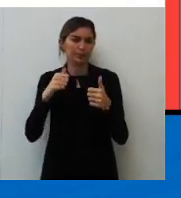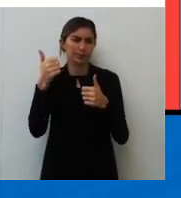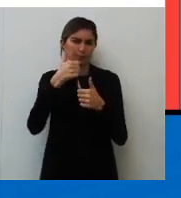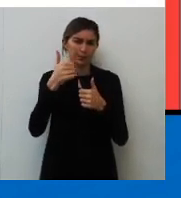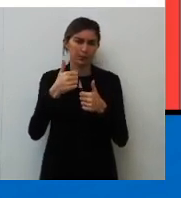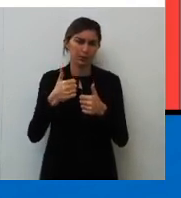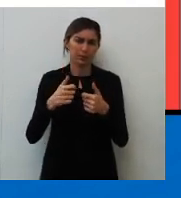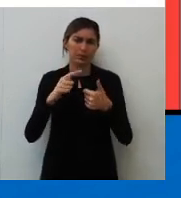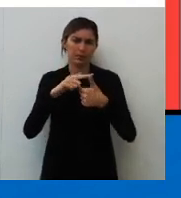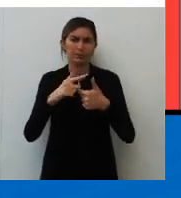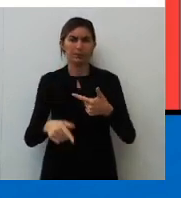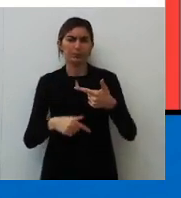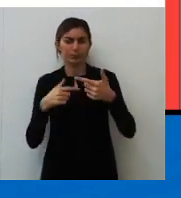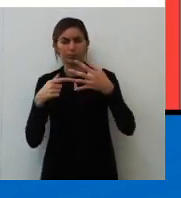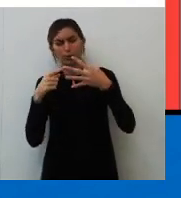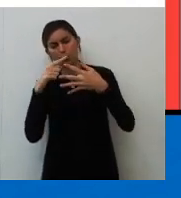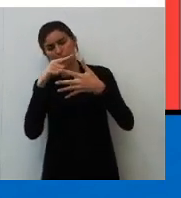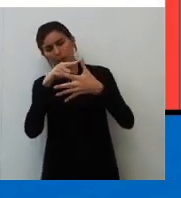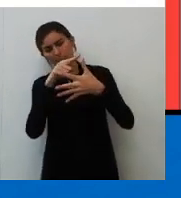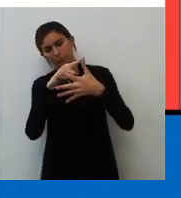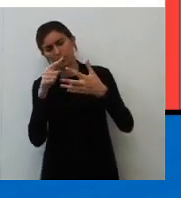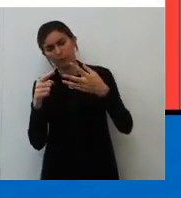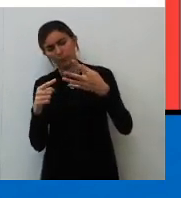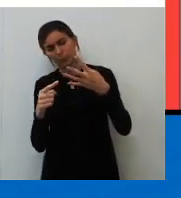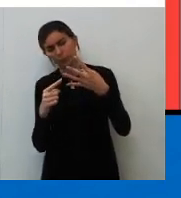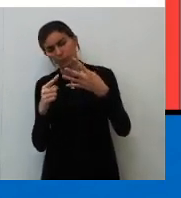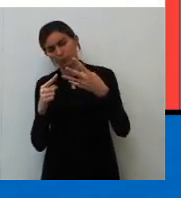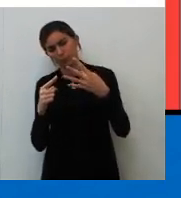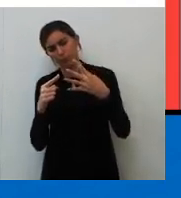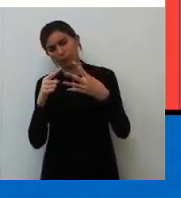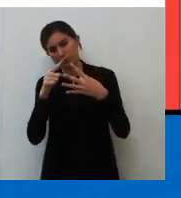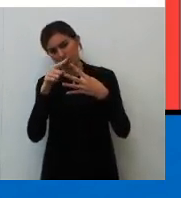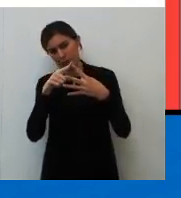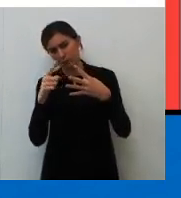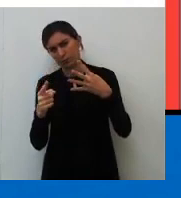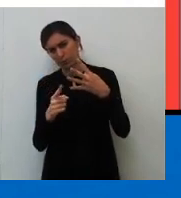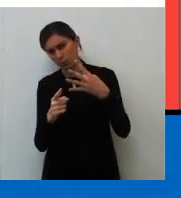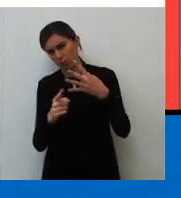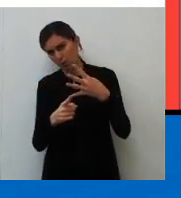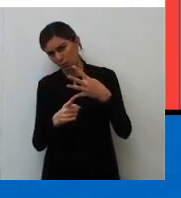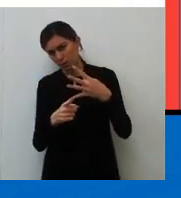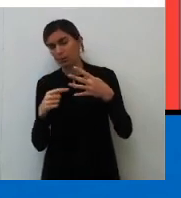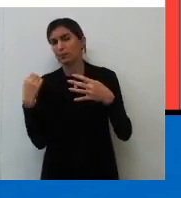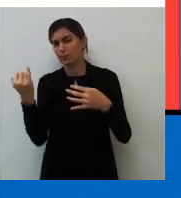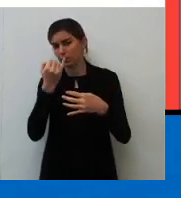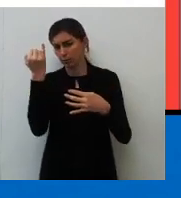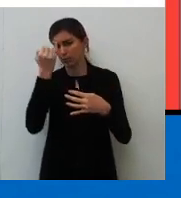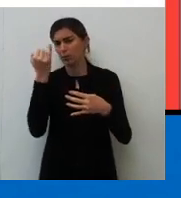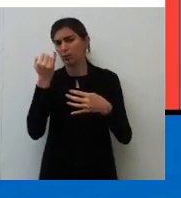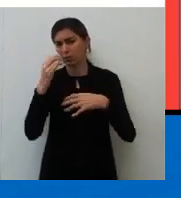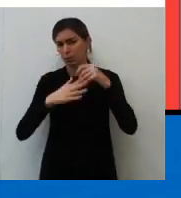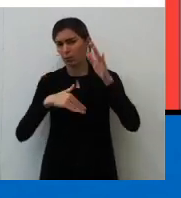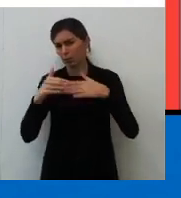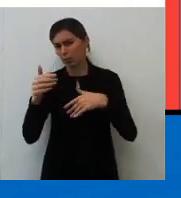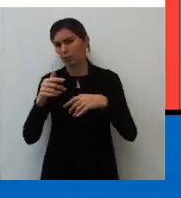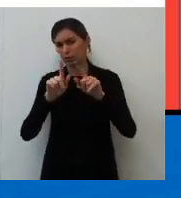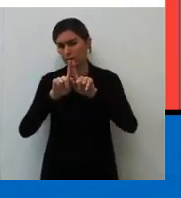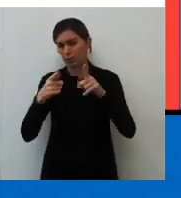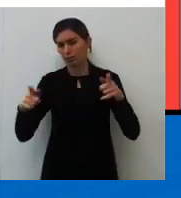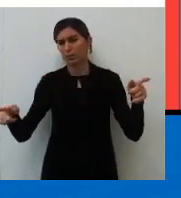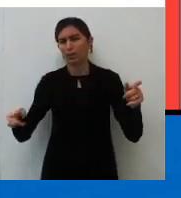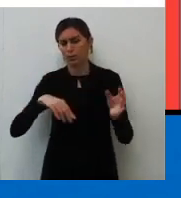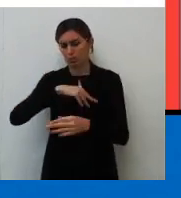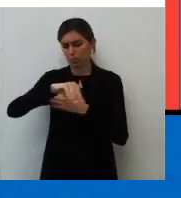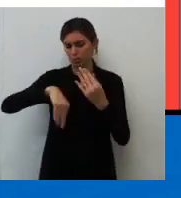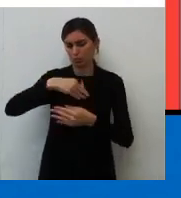competência, Cláudia, como a quarta competência, são competências gramaticais. A prova de redação do Enem, ela é